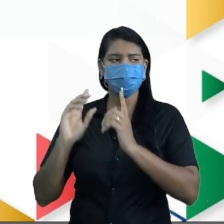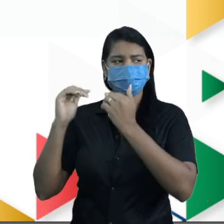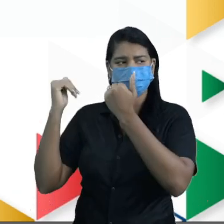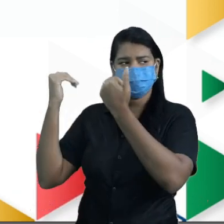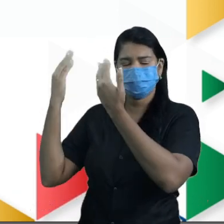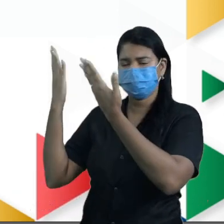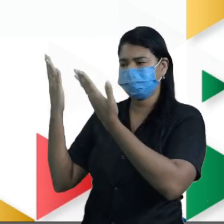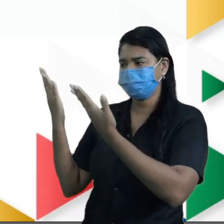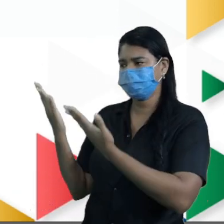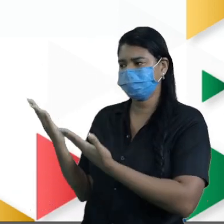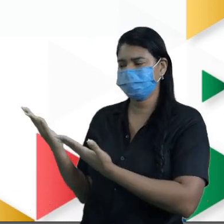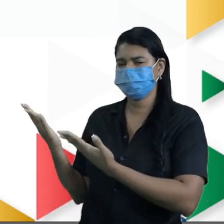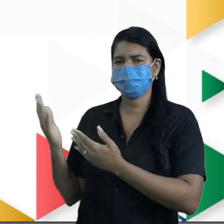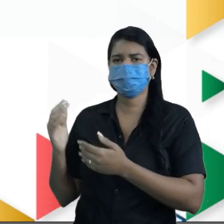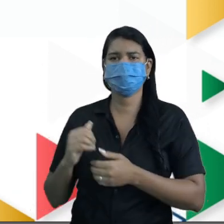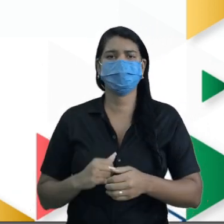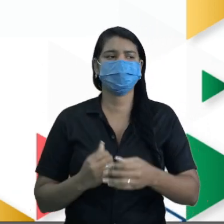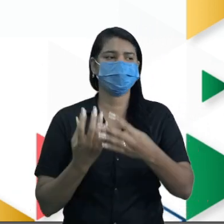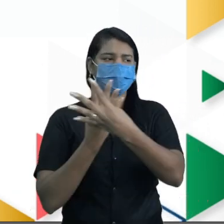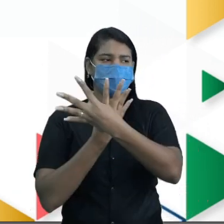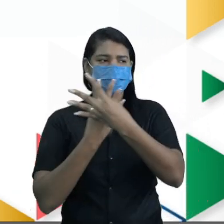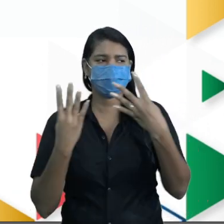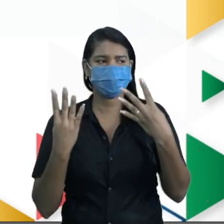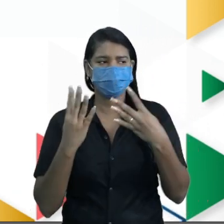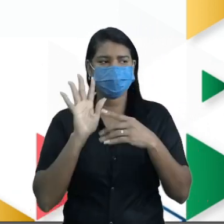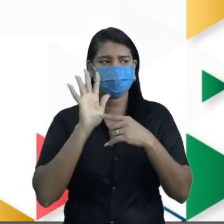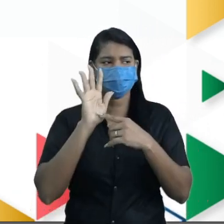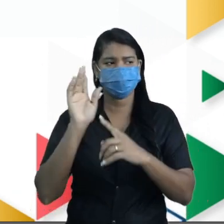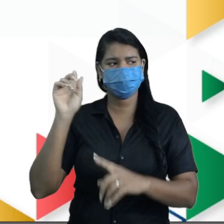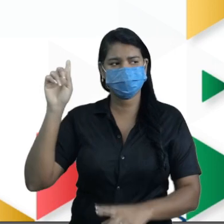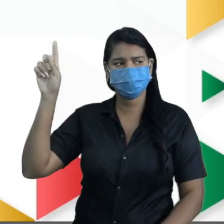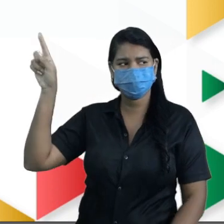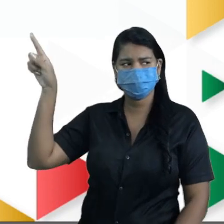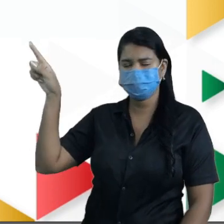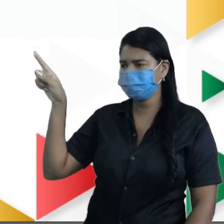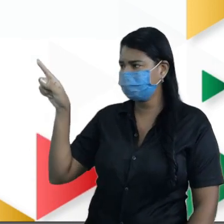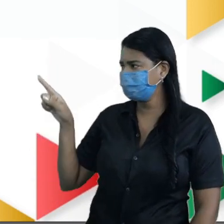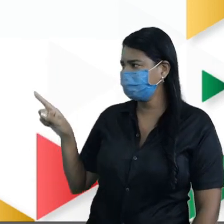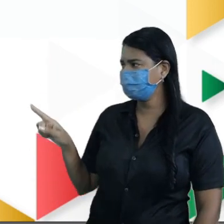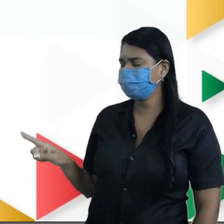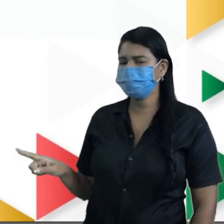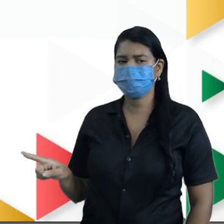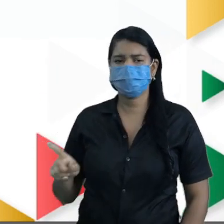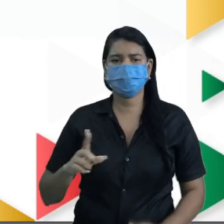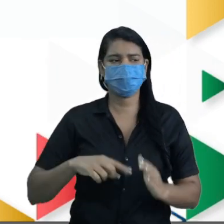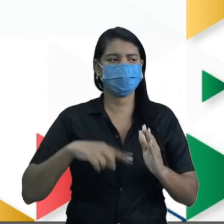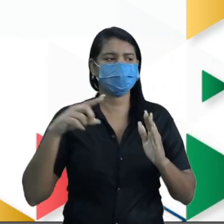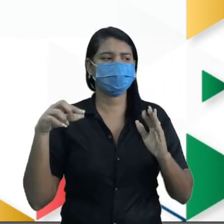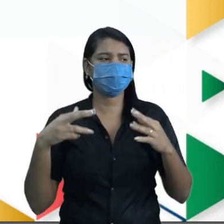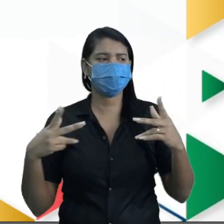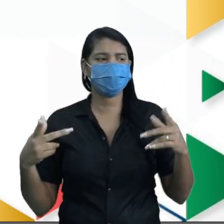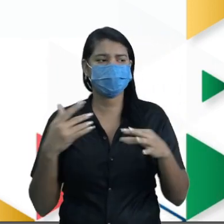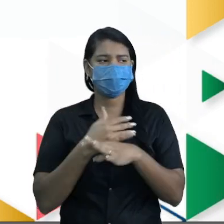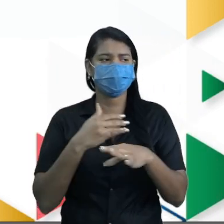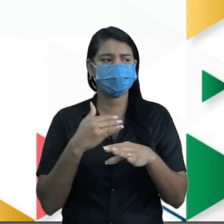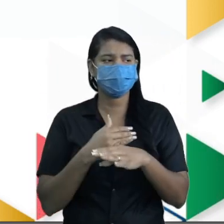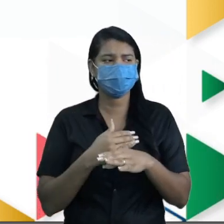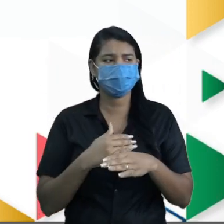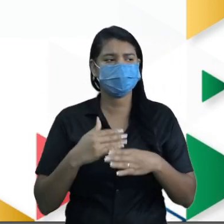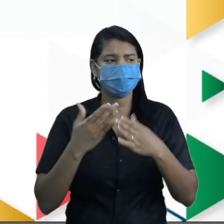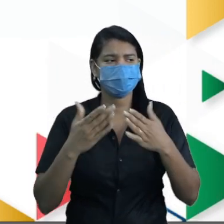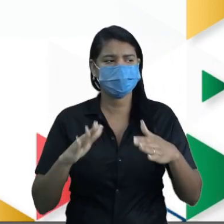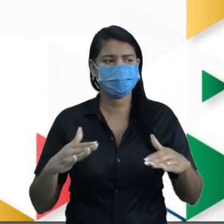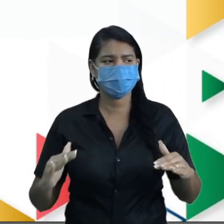Prova Brasil de novo. A tabela abaixo mostra as altitudes de algumas cidades em relação ao nível do mar, tá bom?